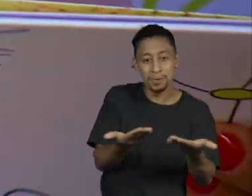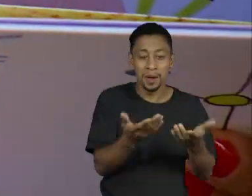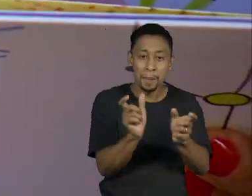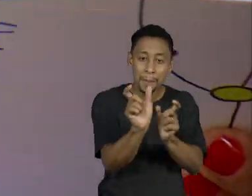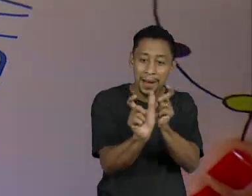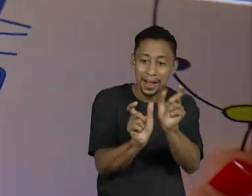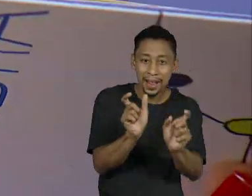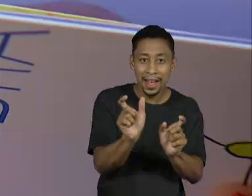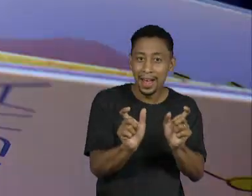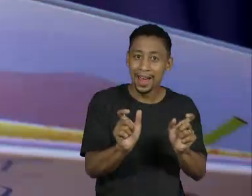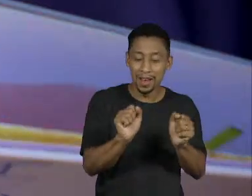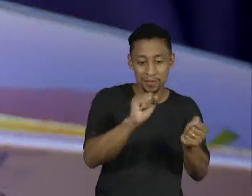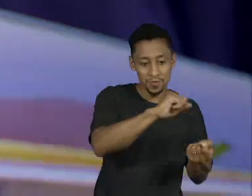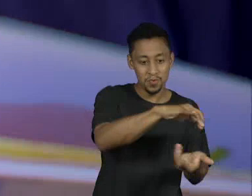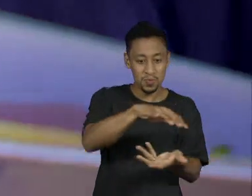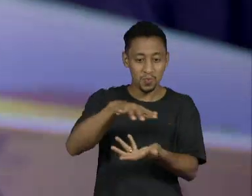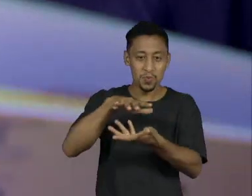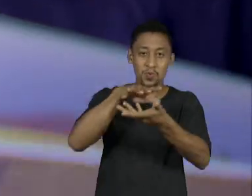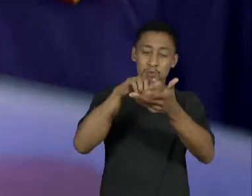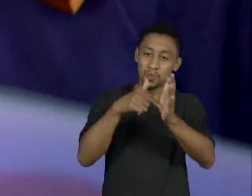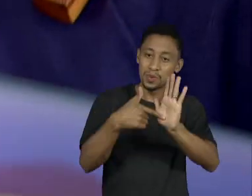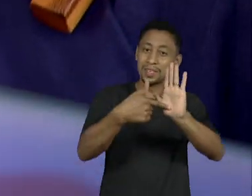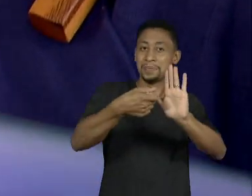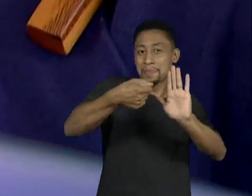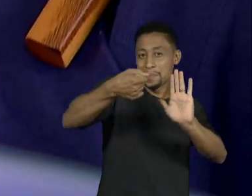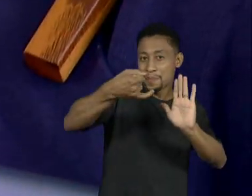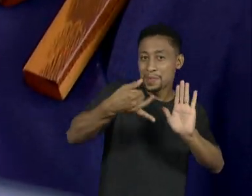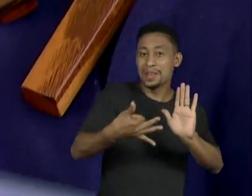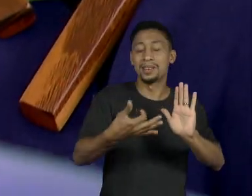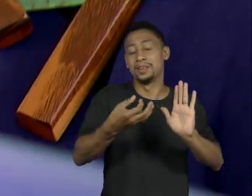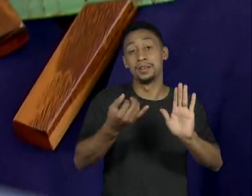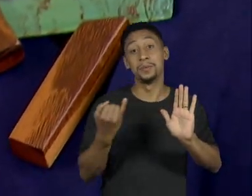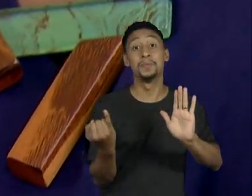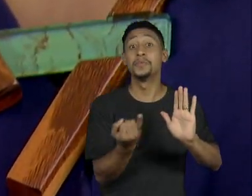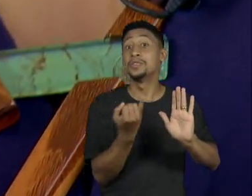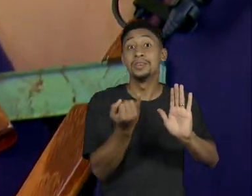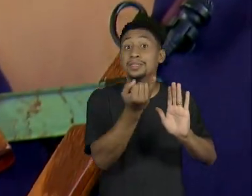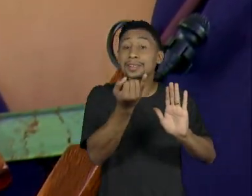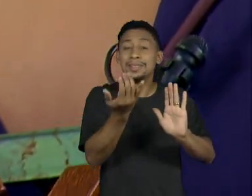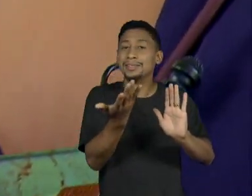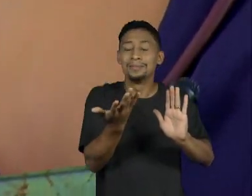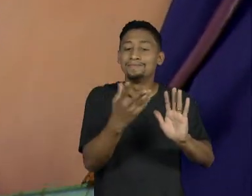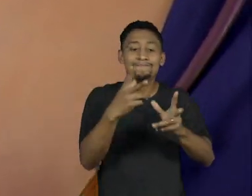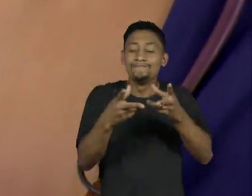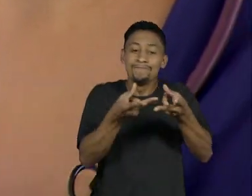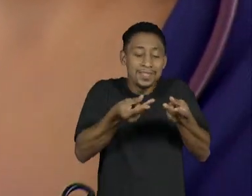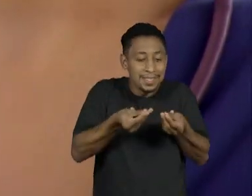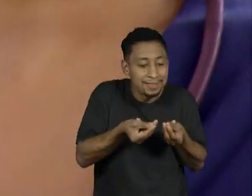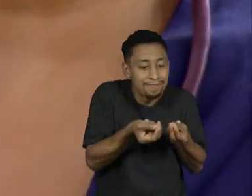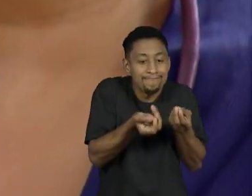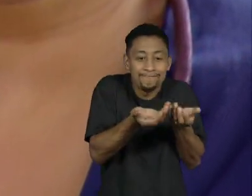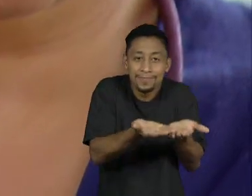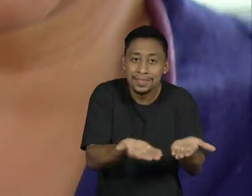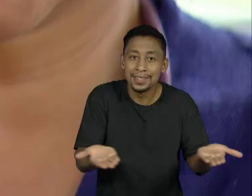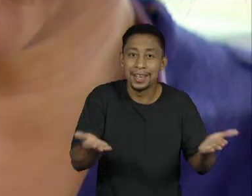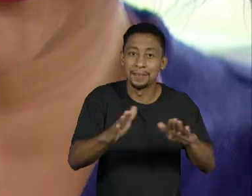E as palavras, na minha opinião, são um importante instrumento, um presente para a gente dar para as crianças desde cedo. costura, toque